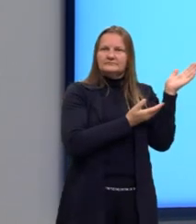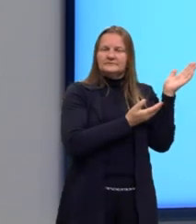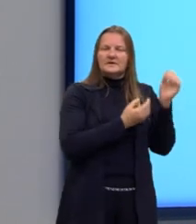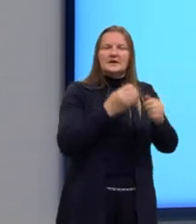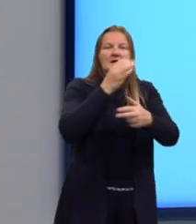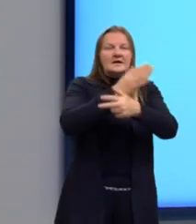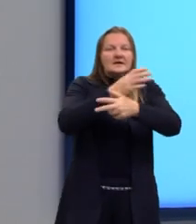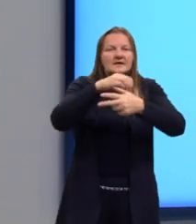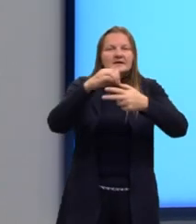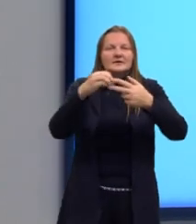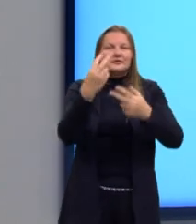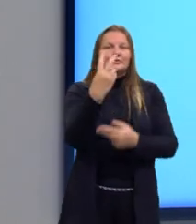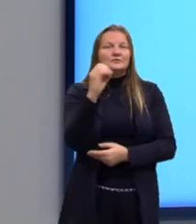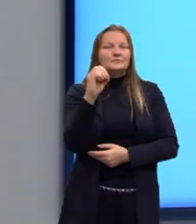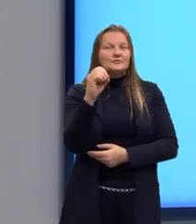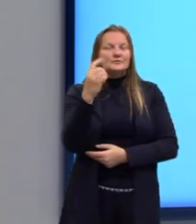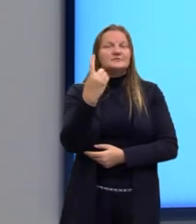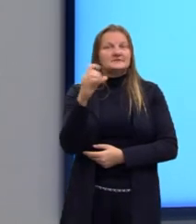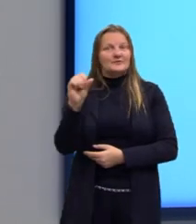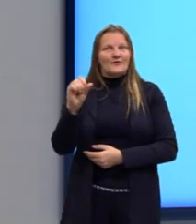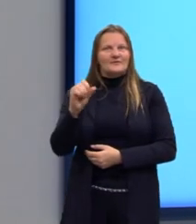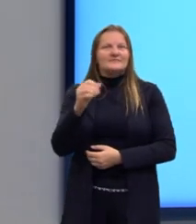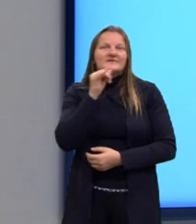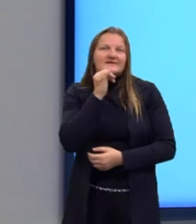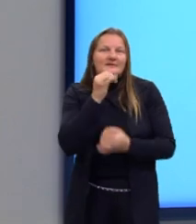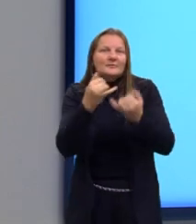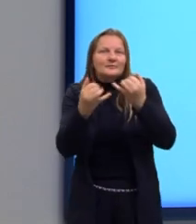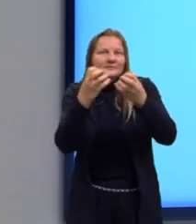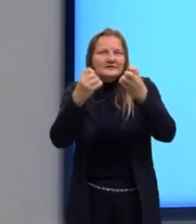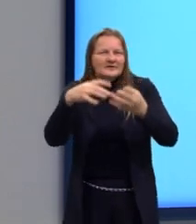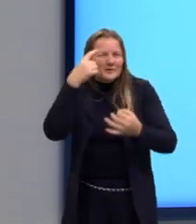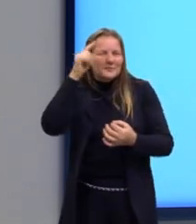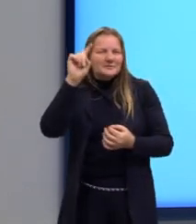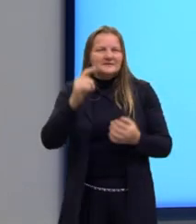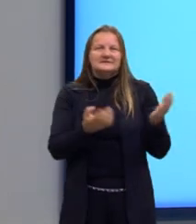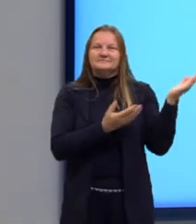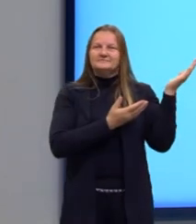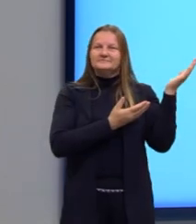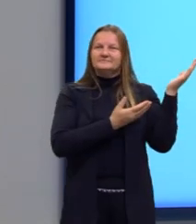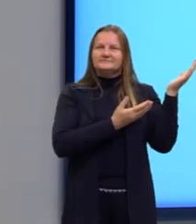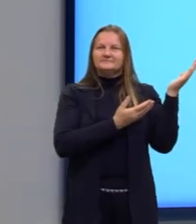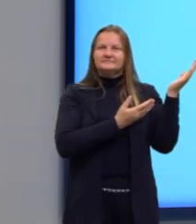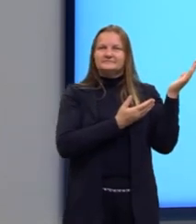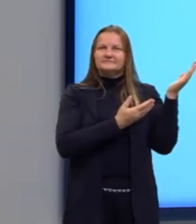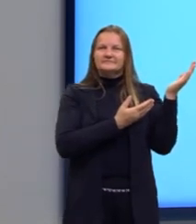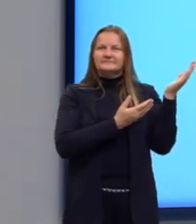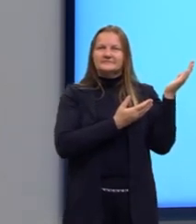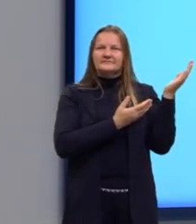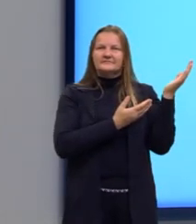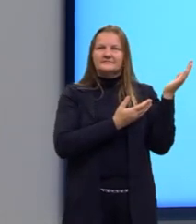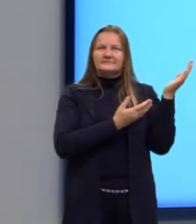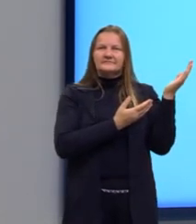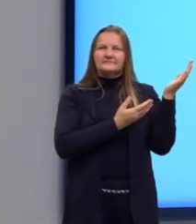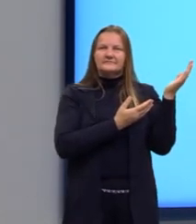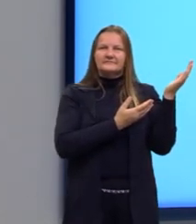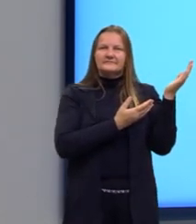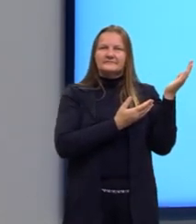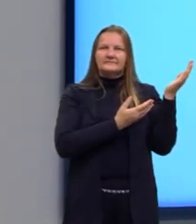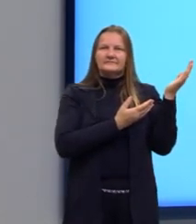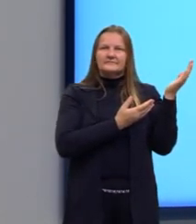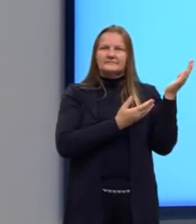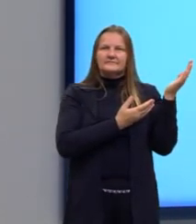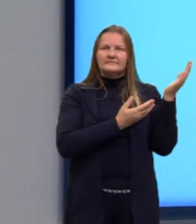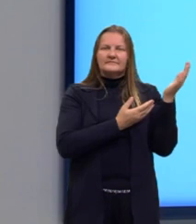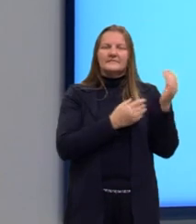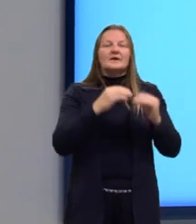eu sublinhei algumas só. Só para vocês terem uma ideia, tá? Por exemplo, In fact é uma palavra, o de fato, né?